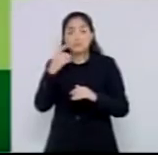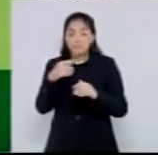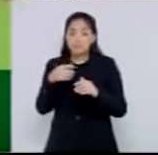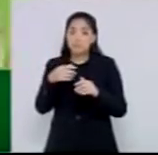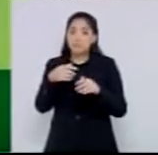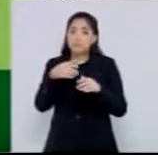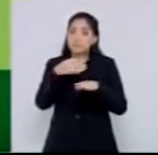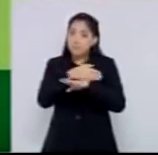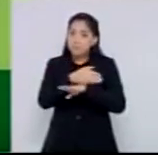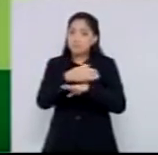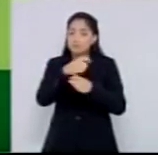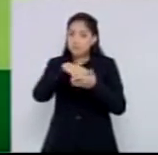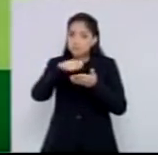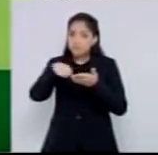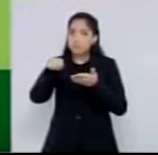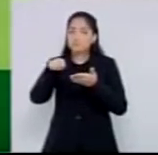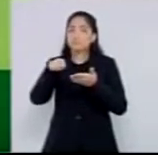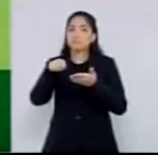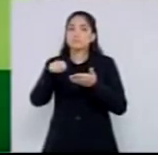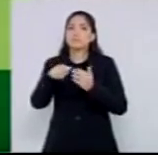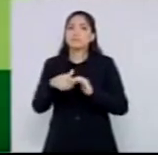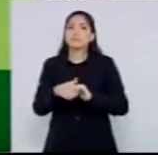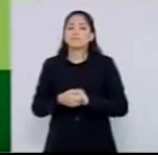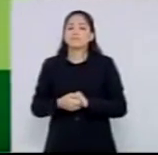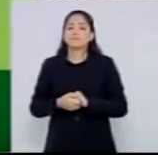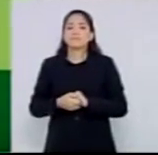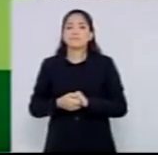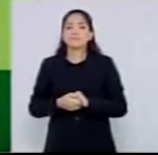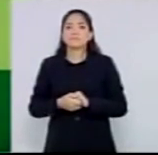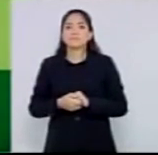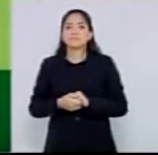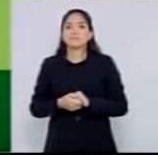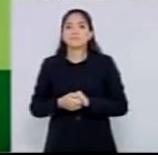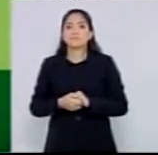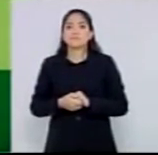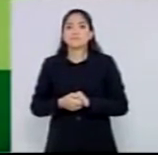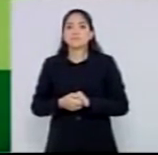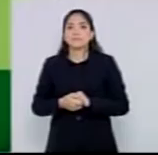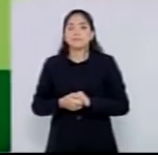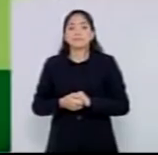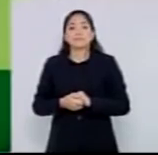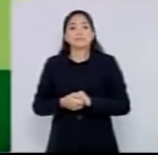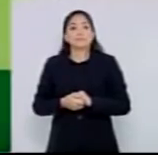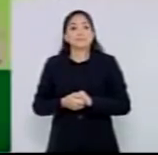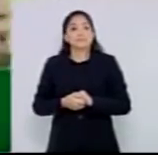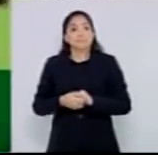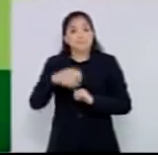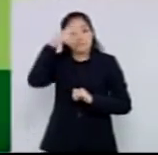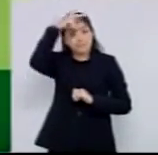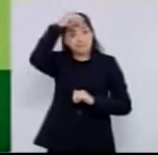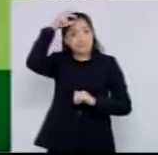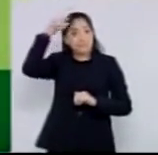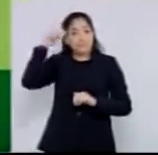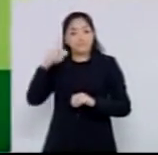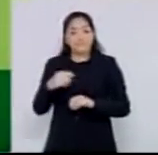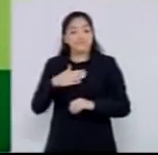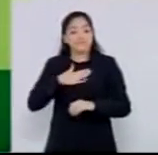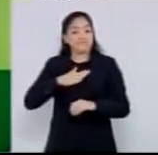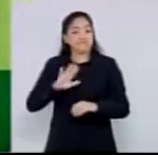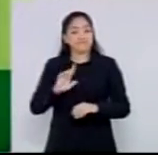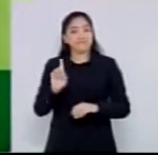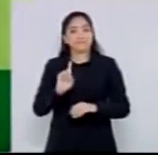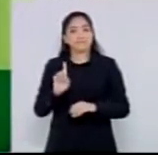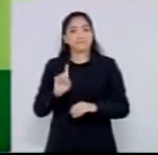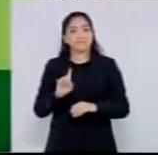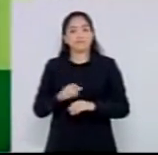Badesco, a prefeitura de Joinville, nisso daí, o deputado Dalmo, o Udo deu uma bufada, tipo assim, o está fazendo aqui? Mas peraí lá,